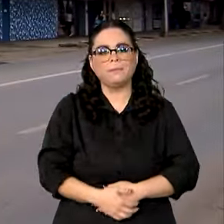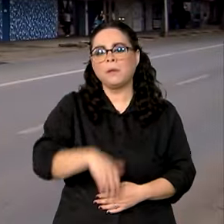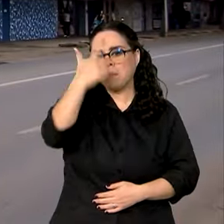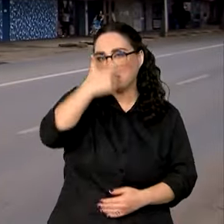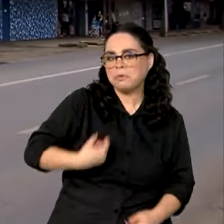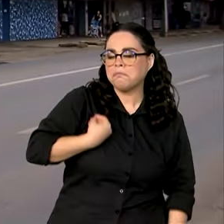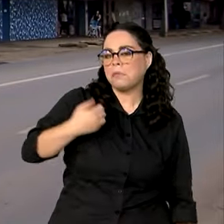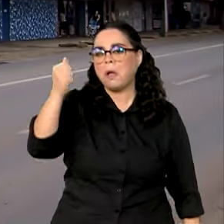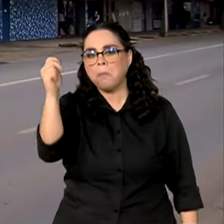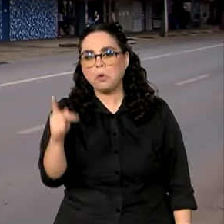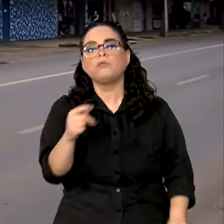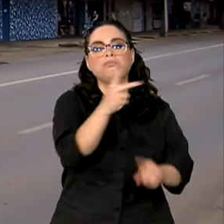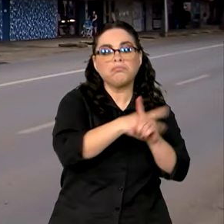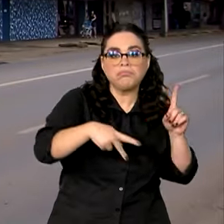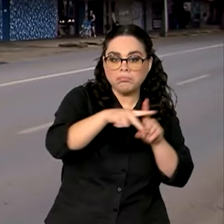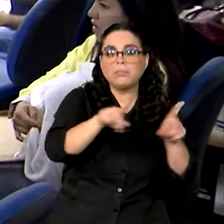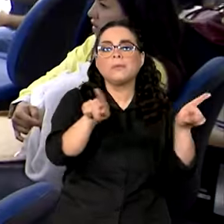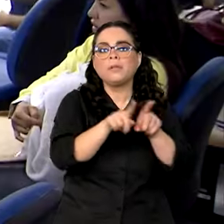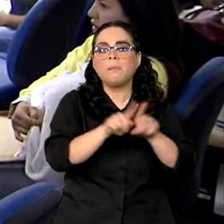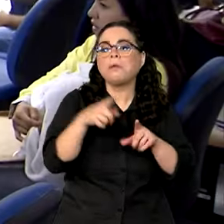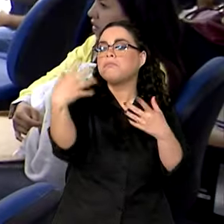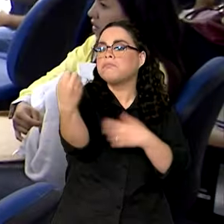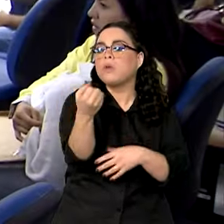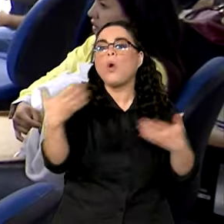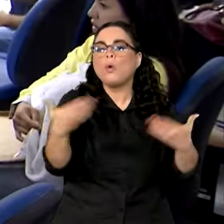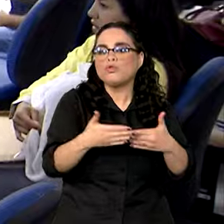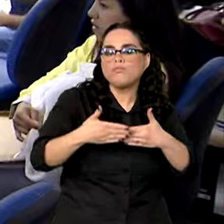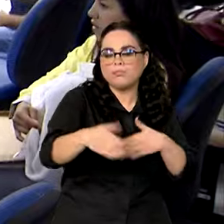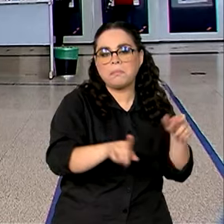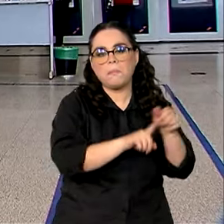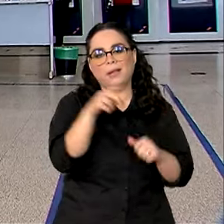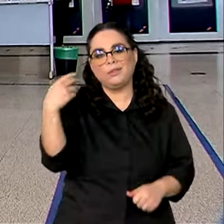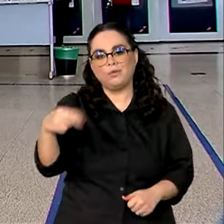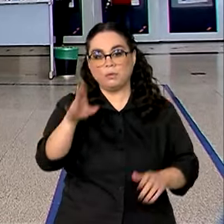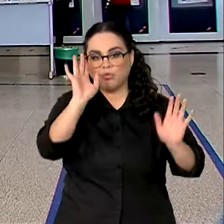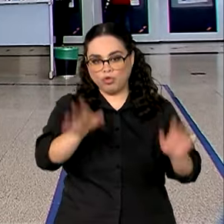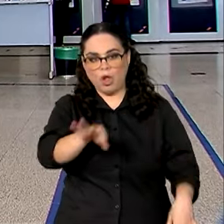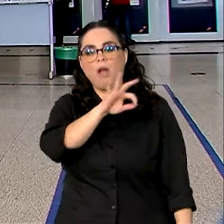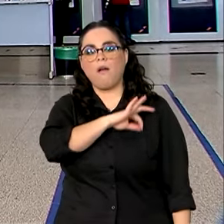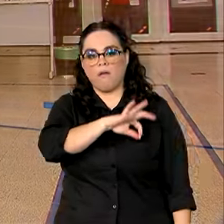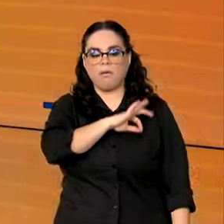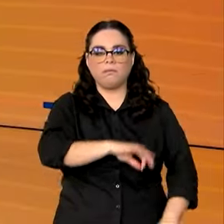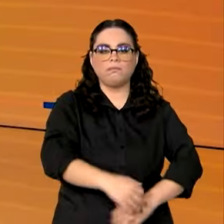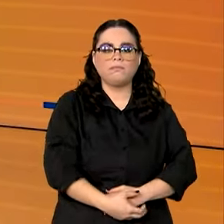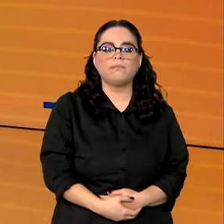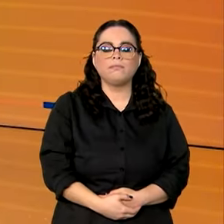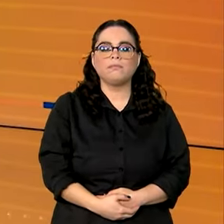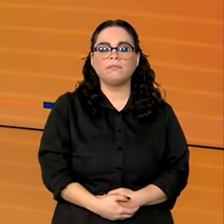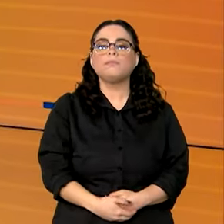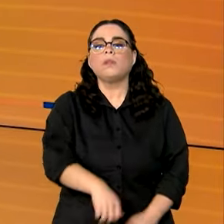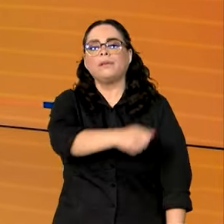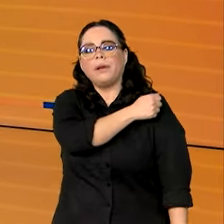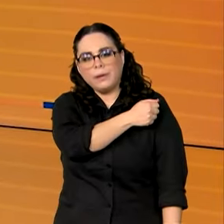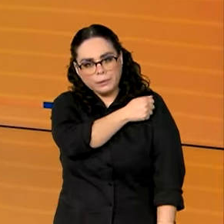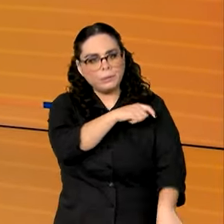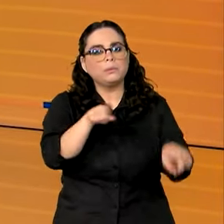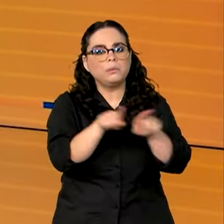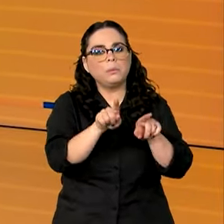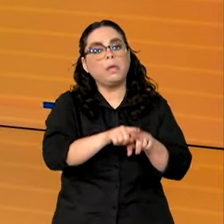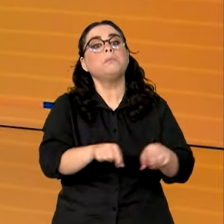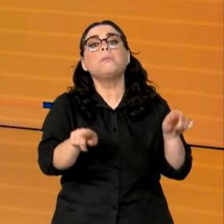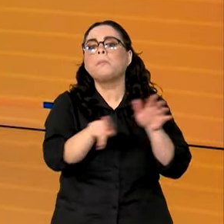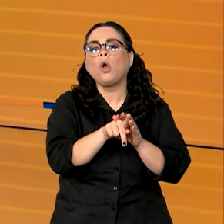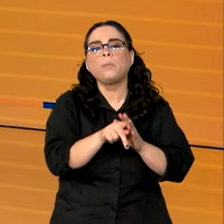Aposentados e pensionistas do INSS começam a receber hoje o pagamento do mês de novembro. E estudantes também